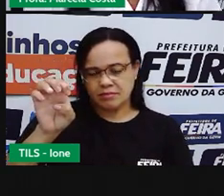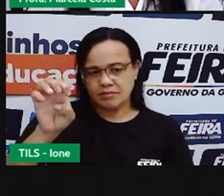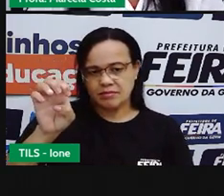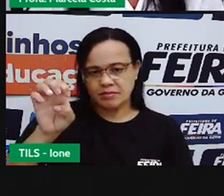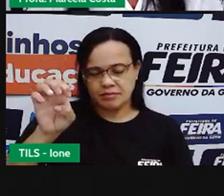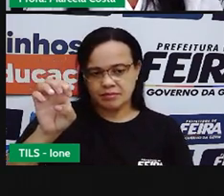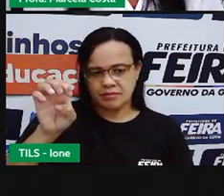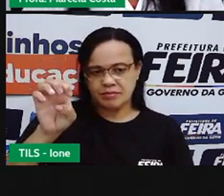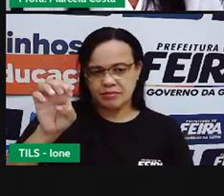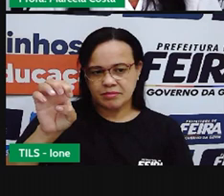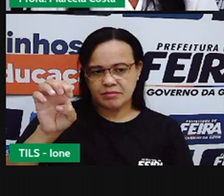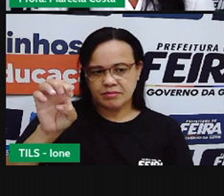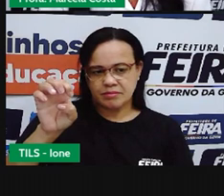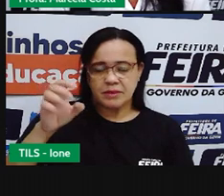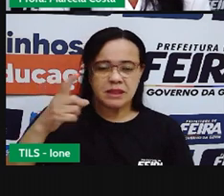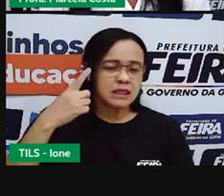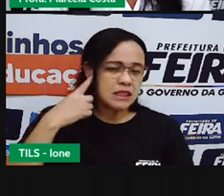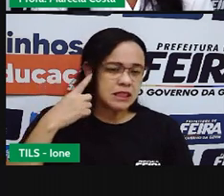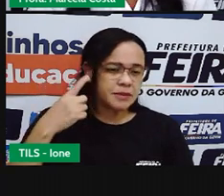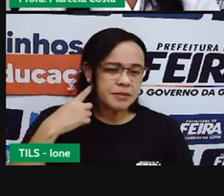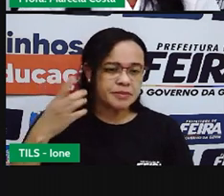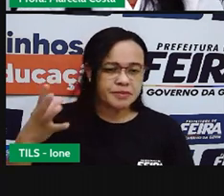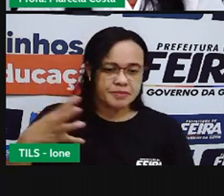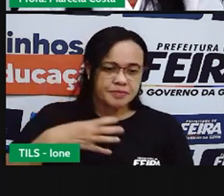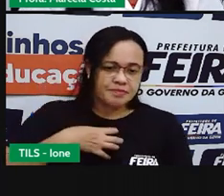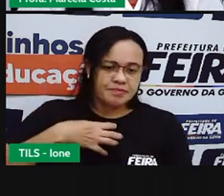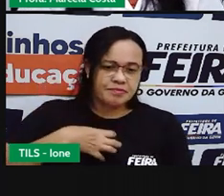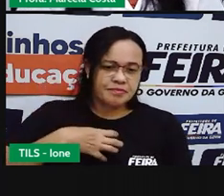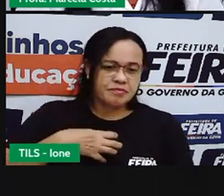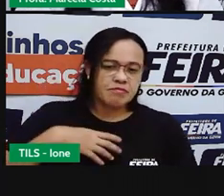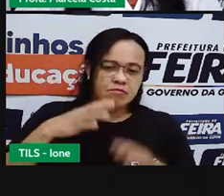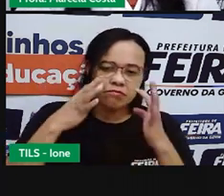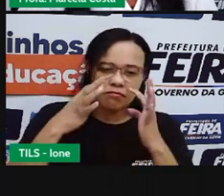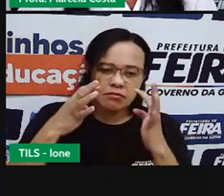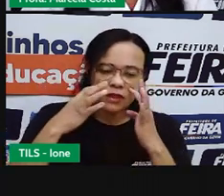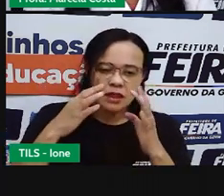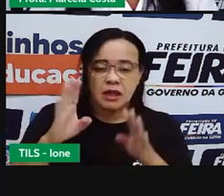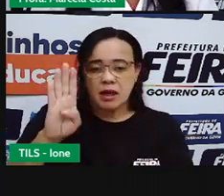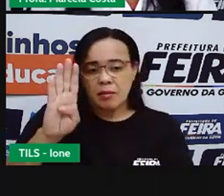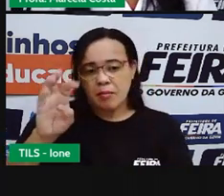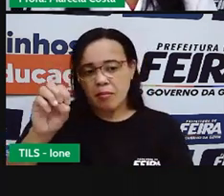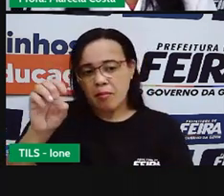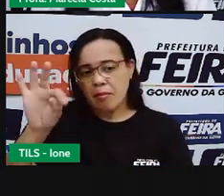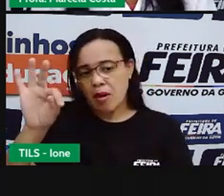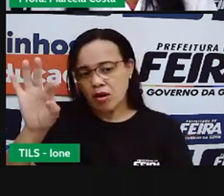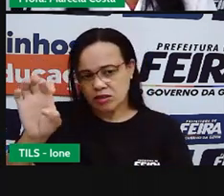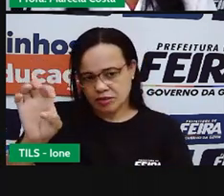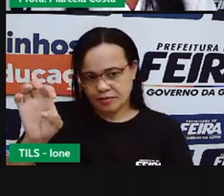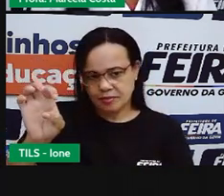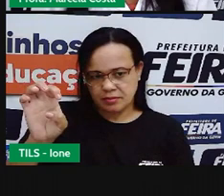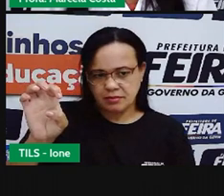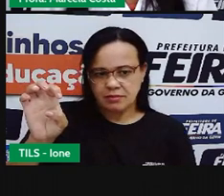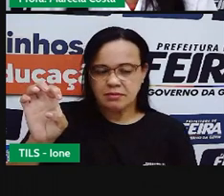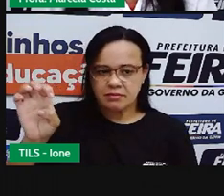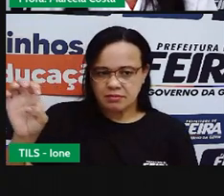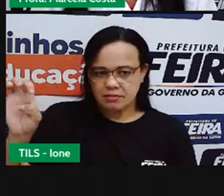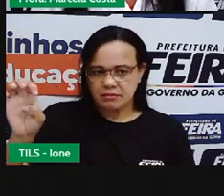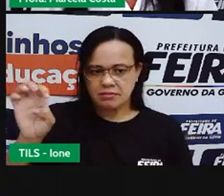Bote aí Você ouve o som do B Nesse Junto com a vogal O Você fala Bó Bó